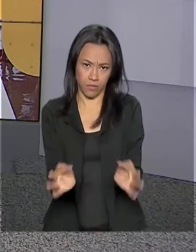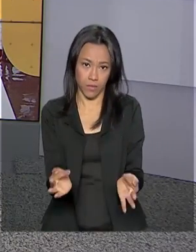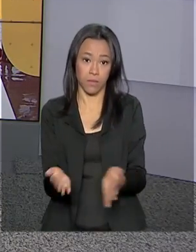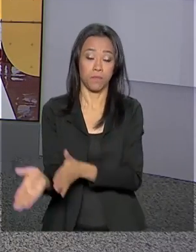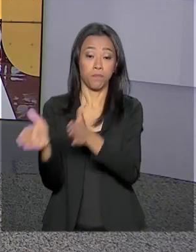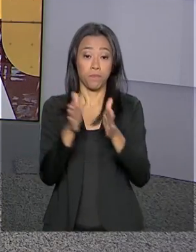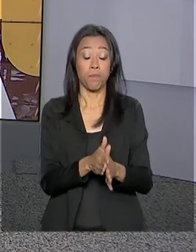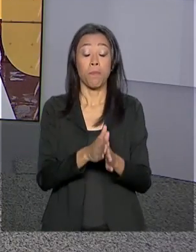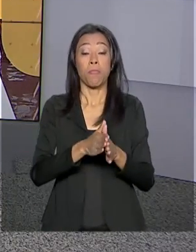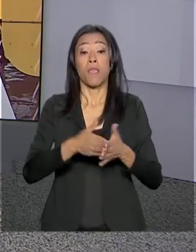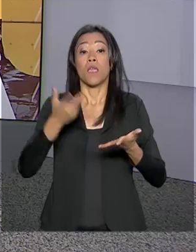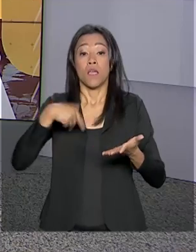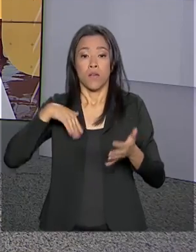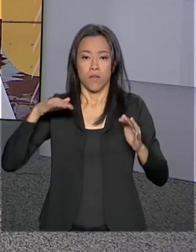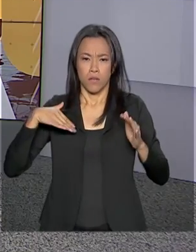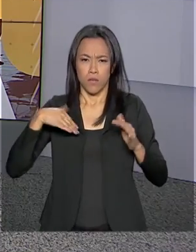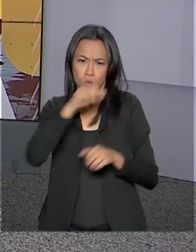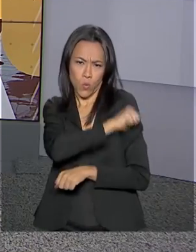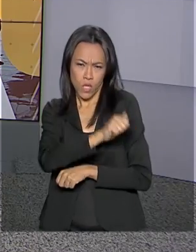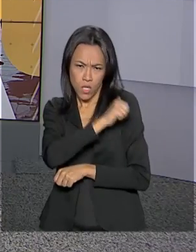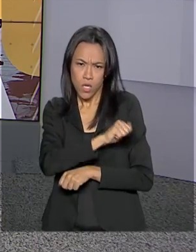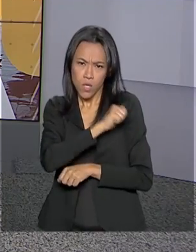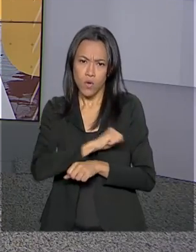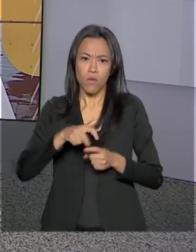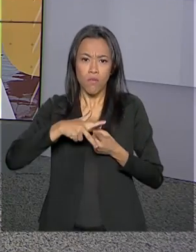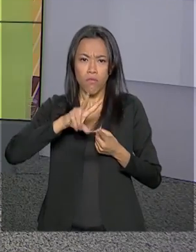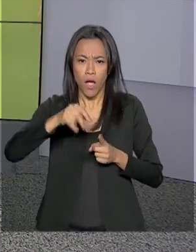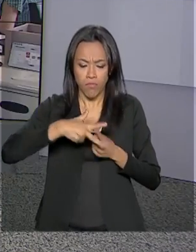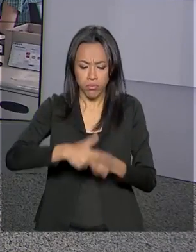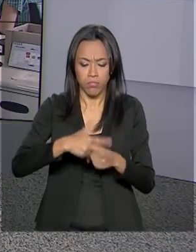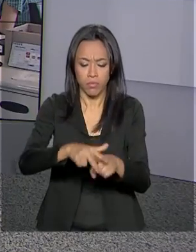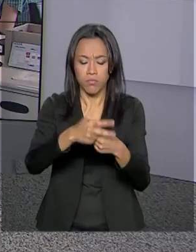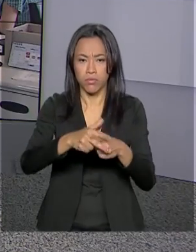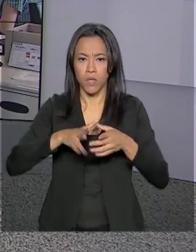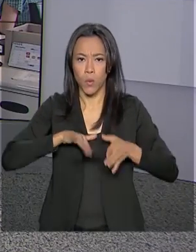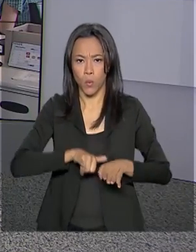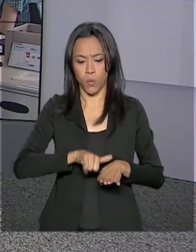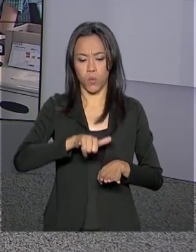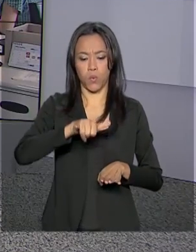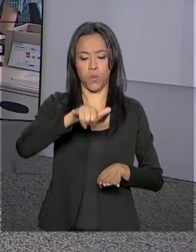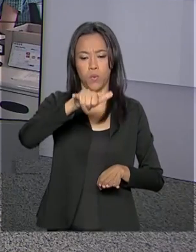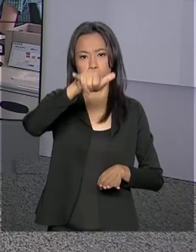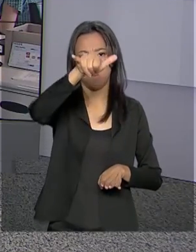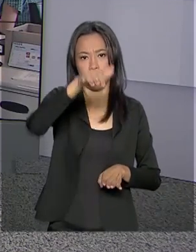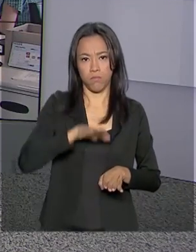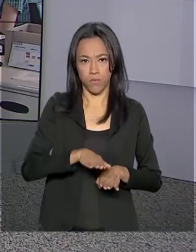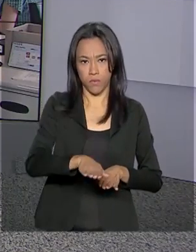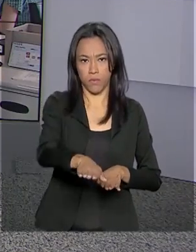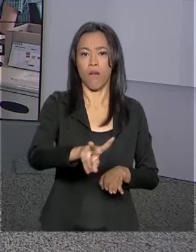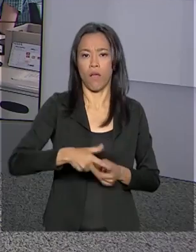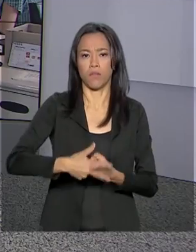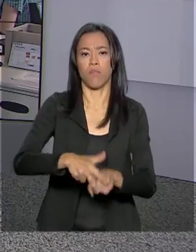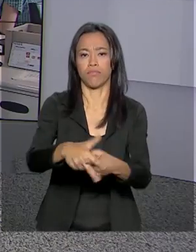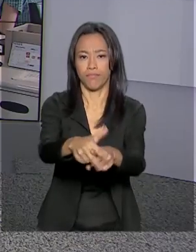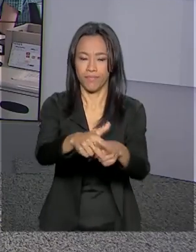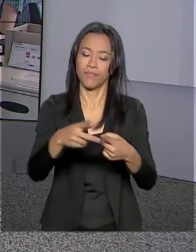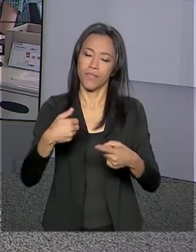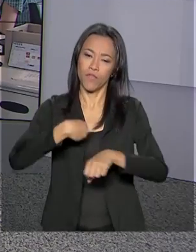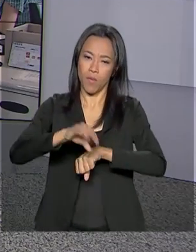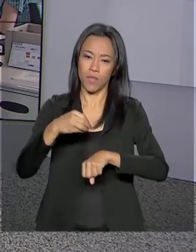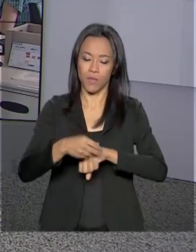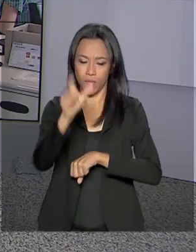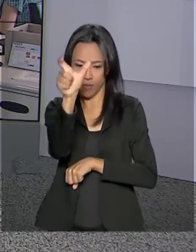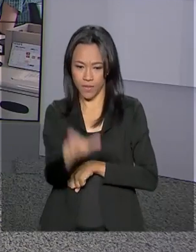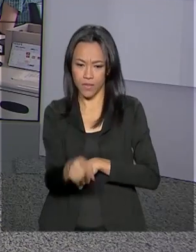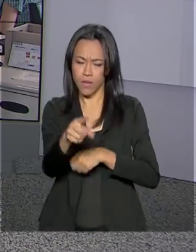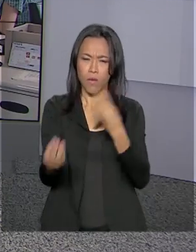Santos Dumont terá a pista principal reformada. Vamos então até o Rio de Janeiro conversar com a Alessandra Lago, que tem os detalhes para a gente. Oi, Alessandra, bom dia. De